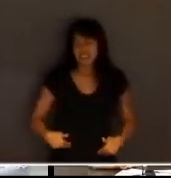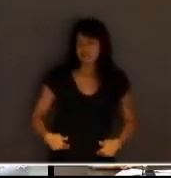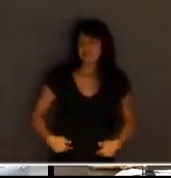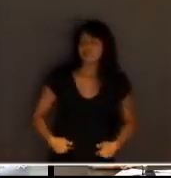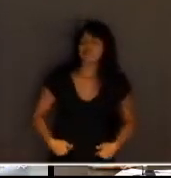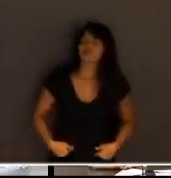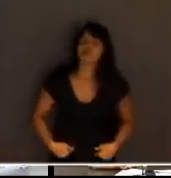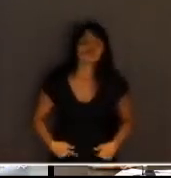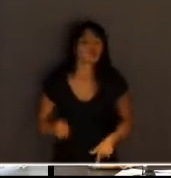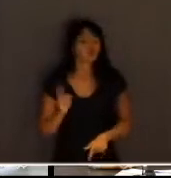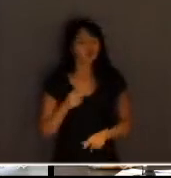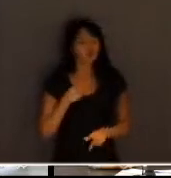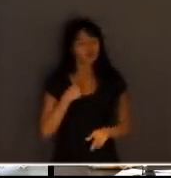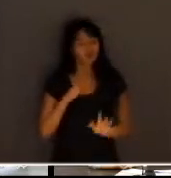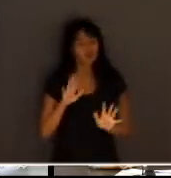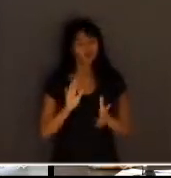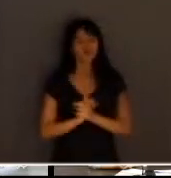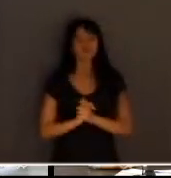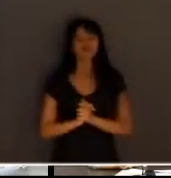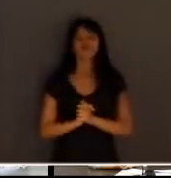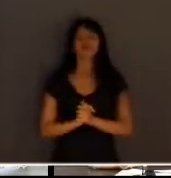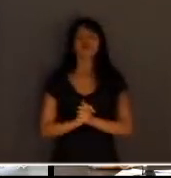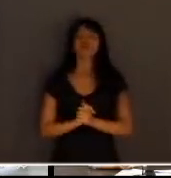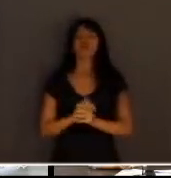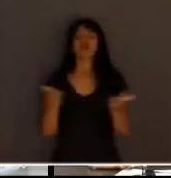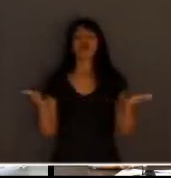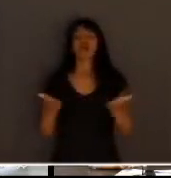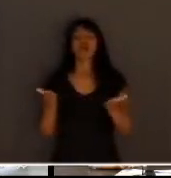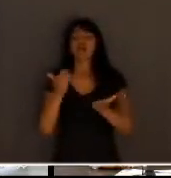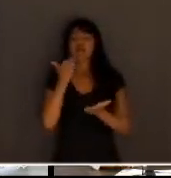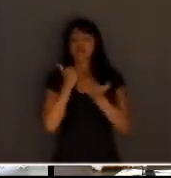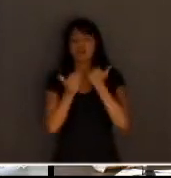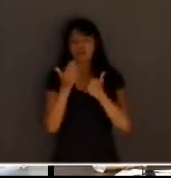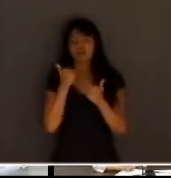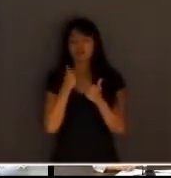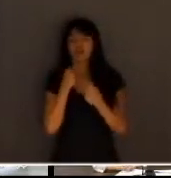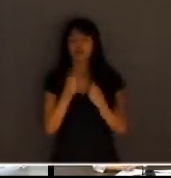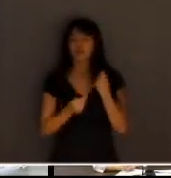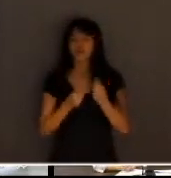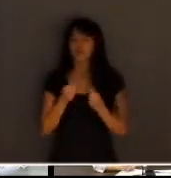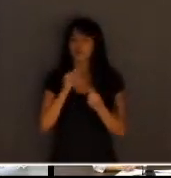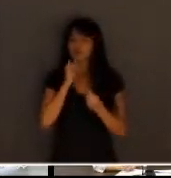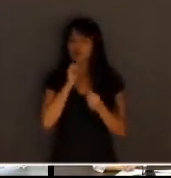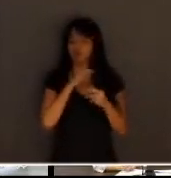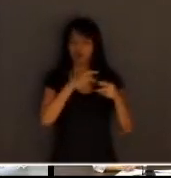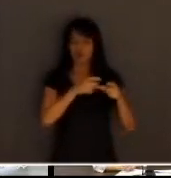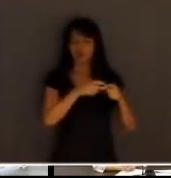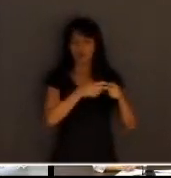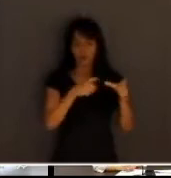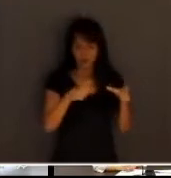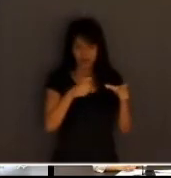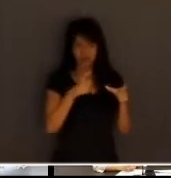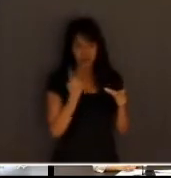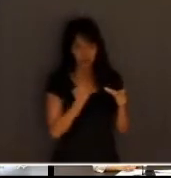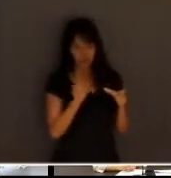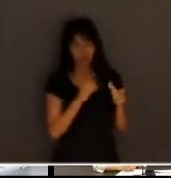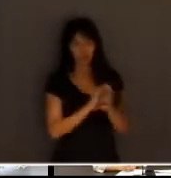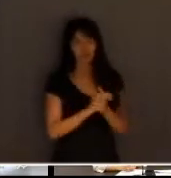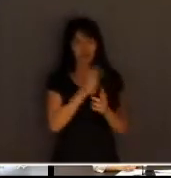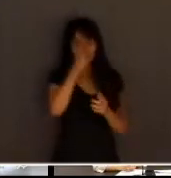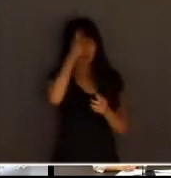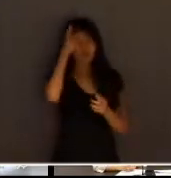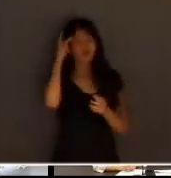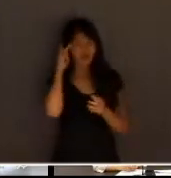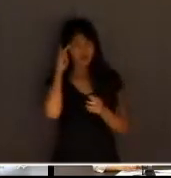para o bandejão. Então, imaginamos agora para que essa alimentação deva ser servida por marmitas individuais e as pessoas,